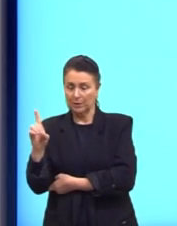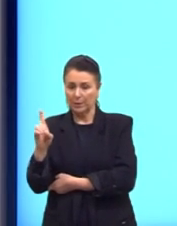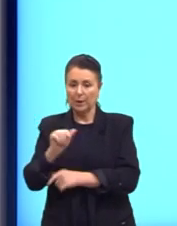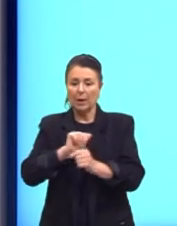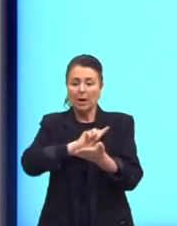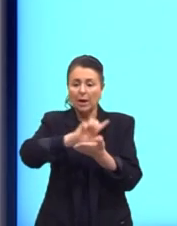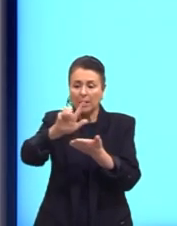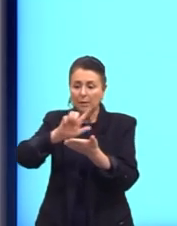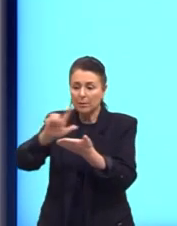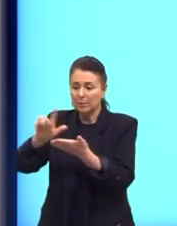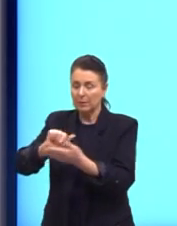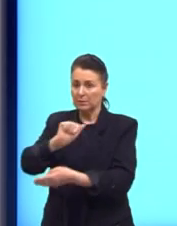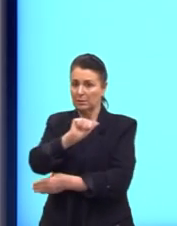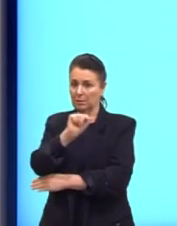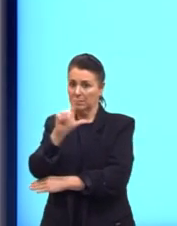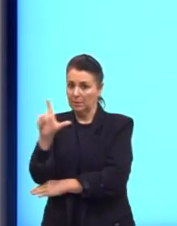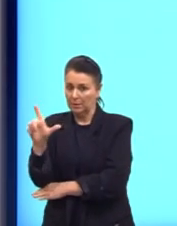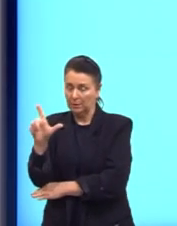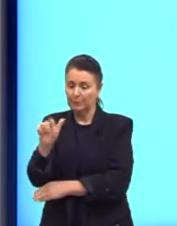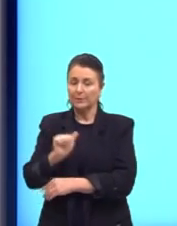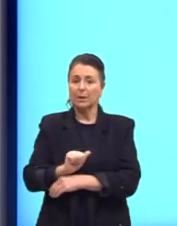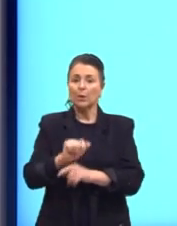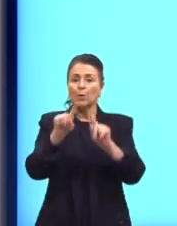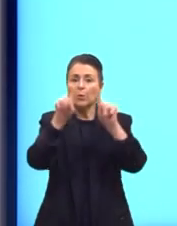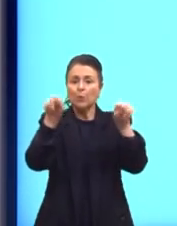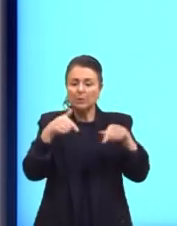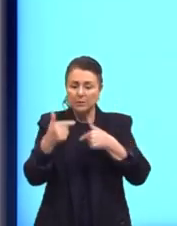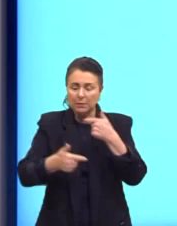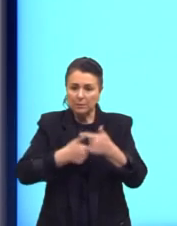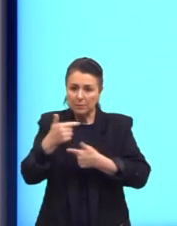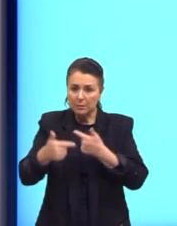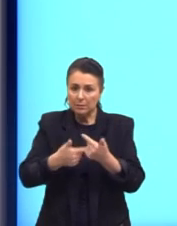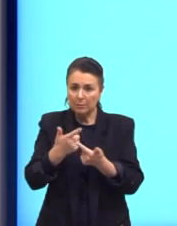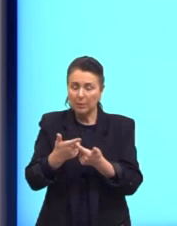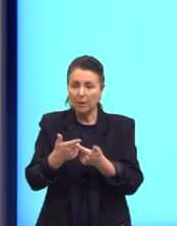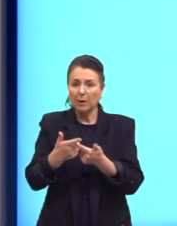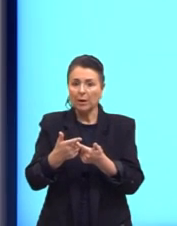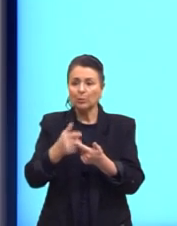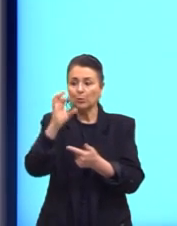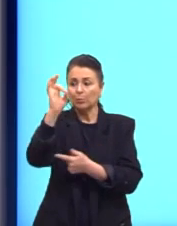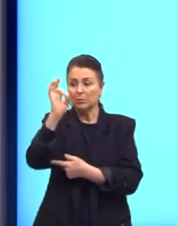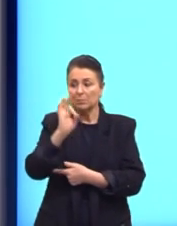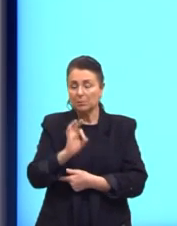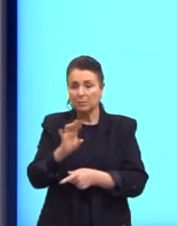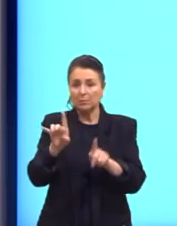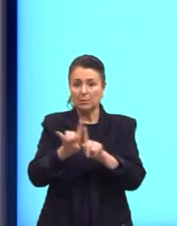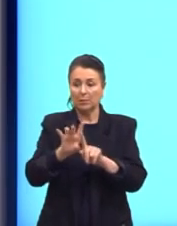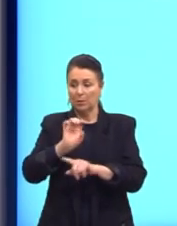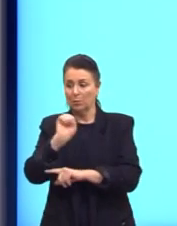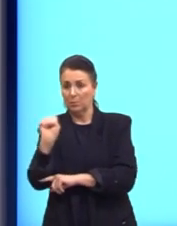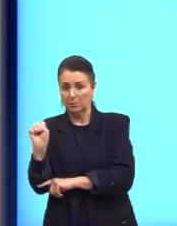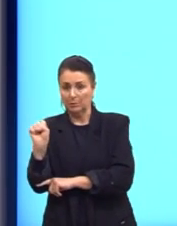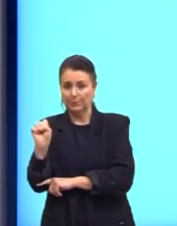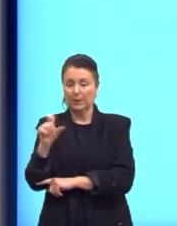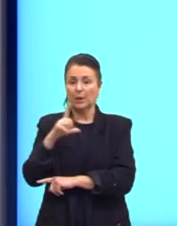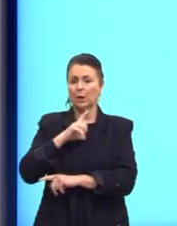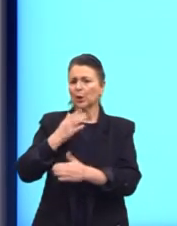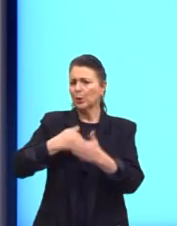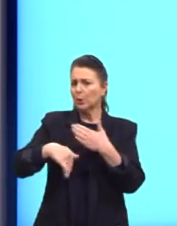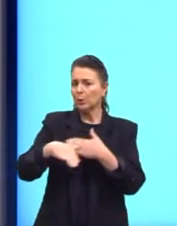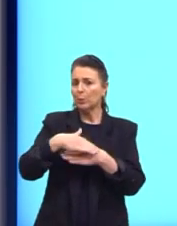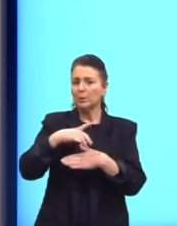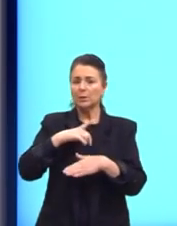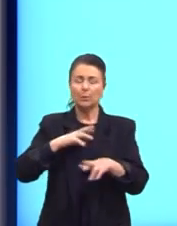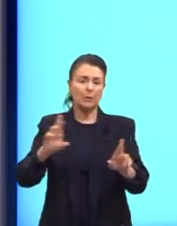limpeza, que é o L, a taxa de serviço, que seria ali, em percentual S, todas elas